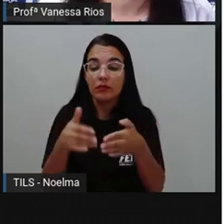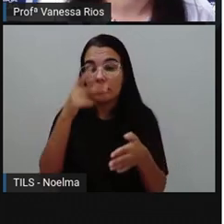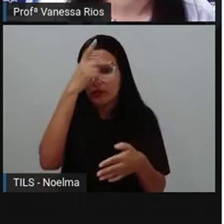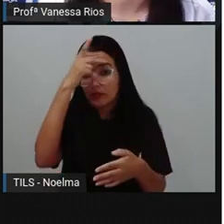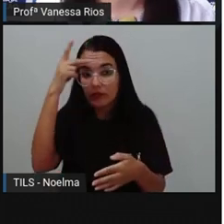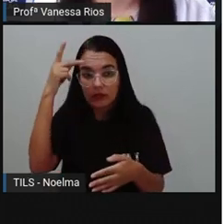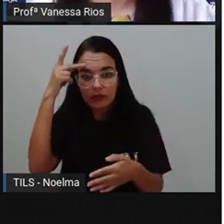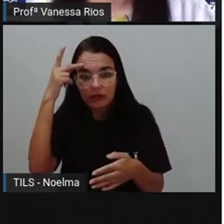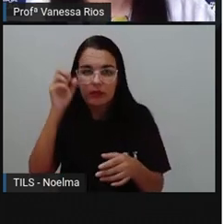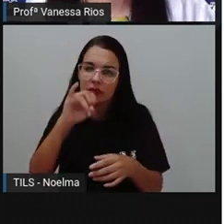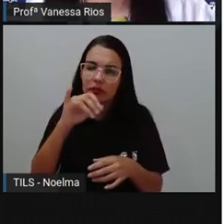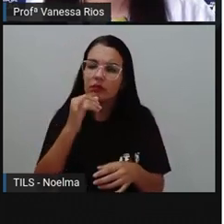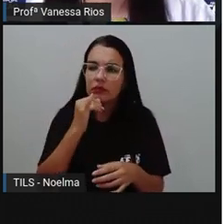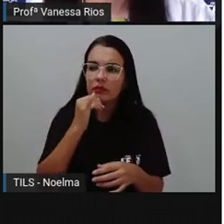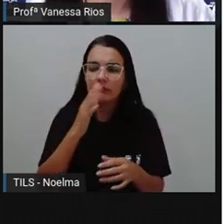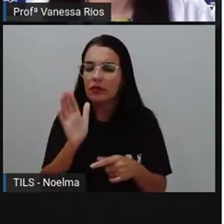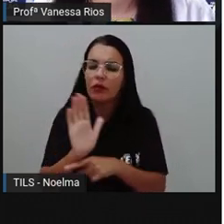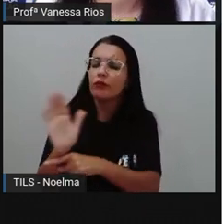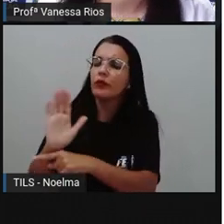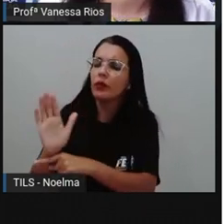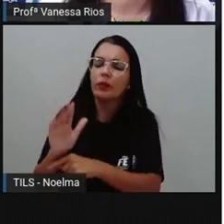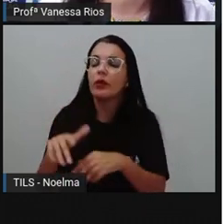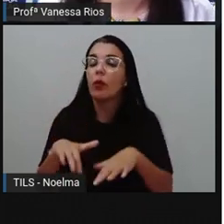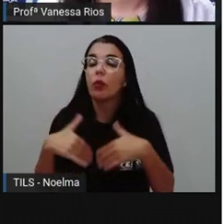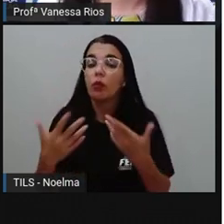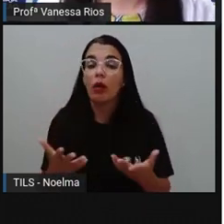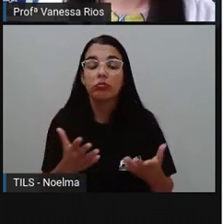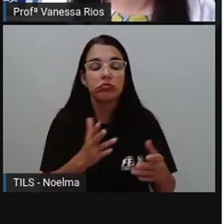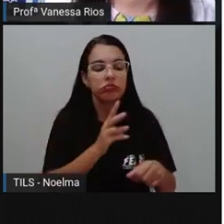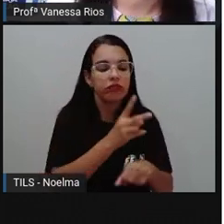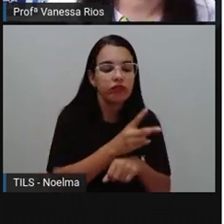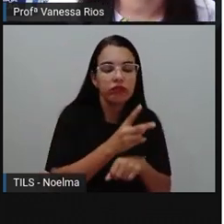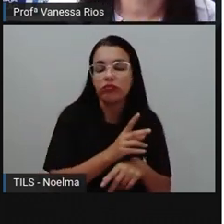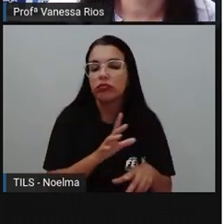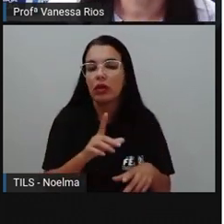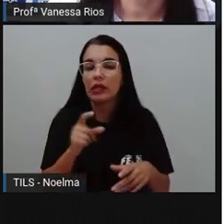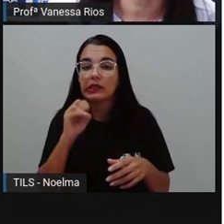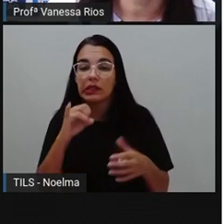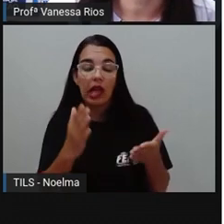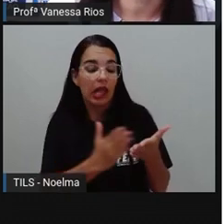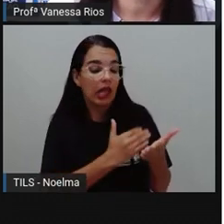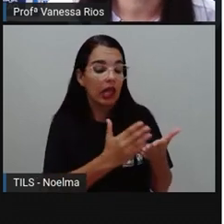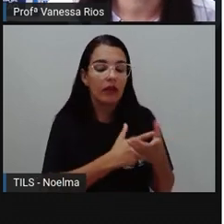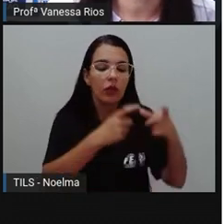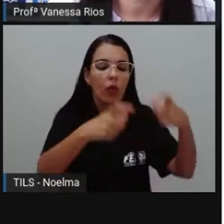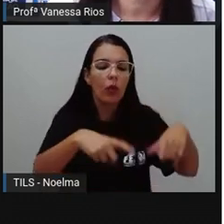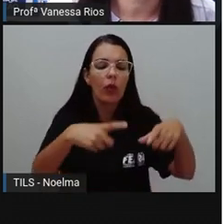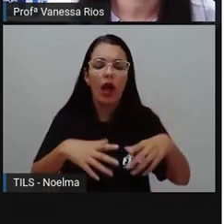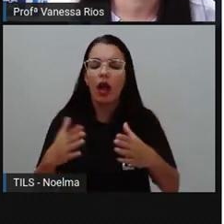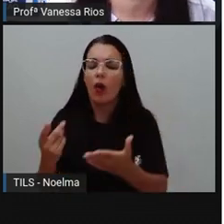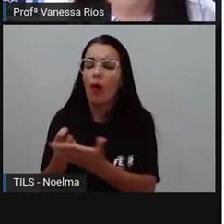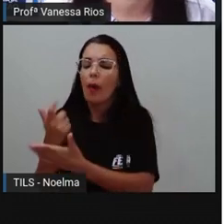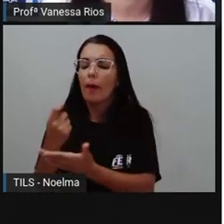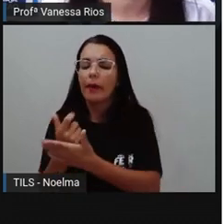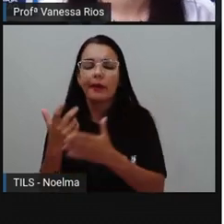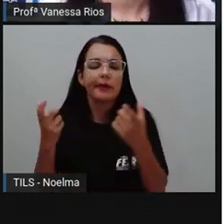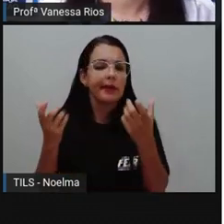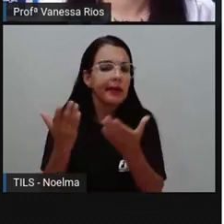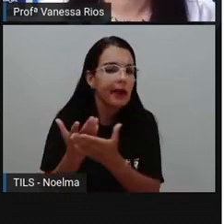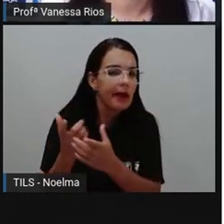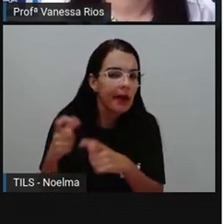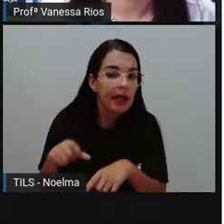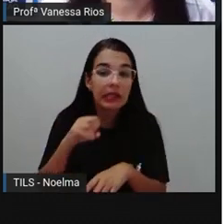se for um filme, em qual cinema está passando, se for um livro, em qual livraria a gente pode comprar, né? O livro.